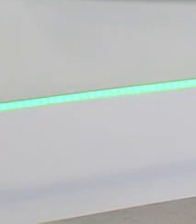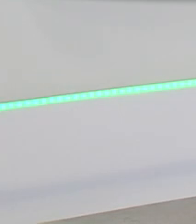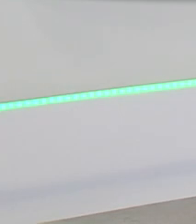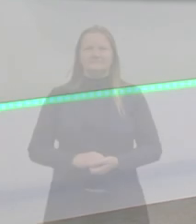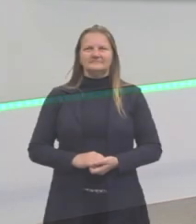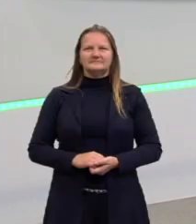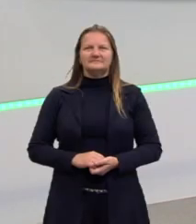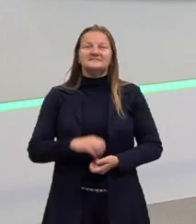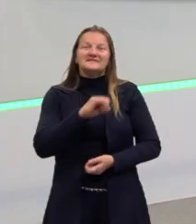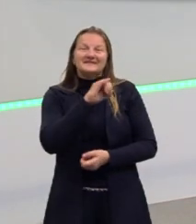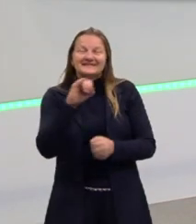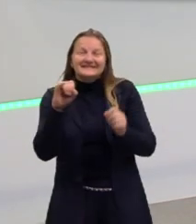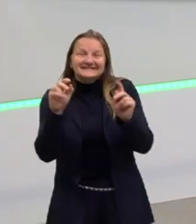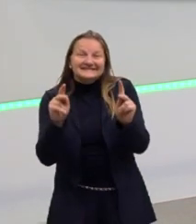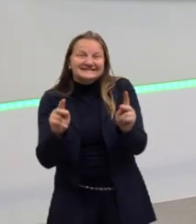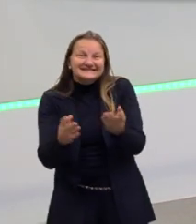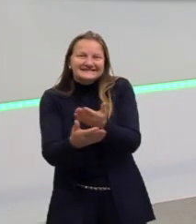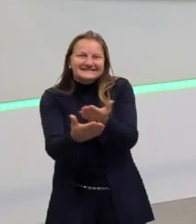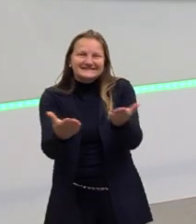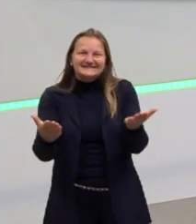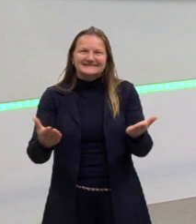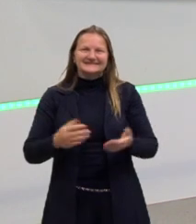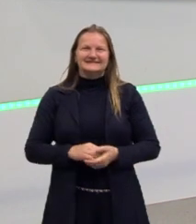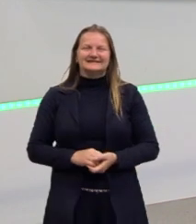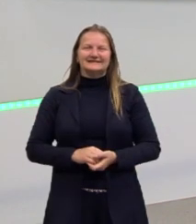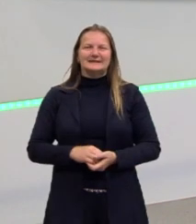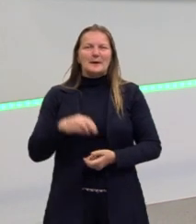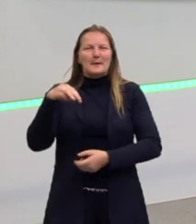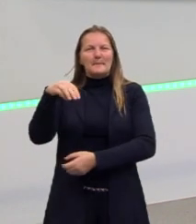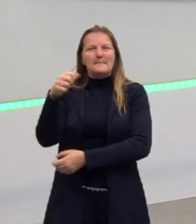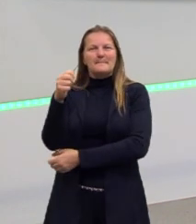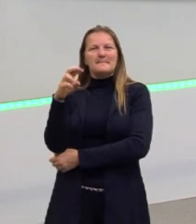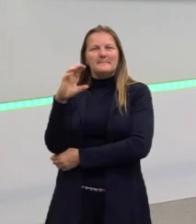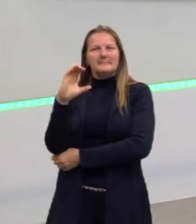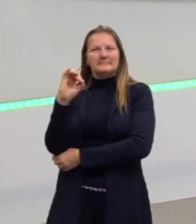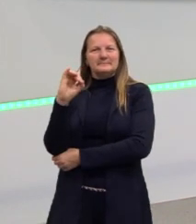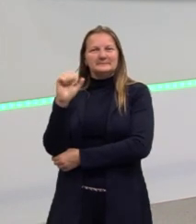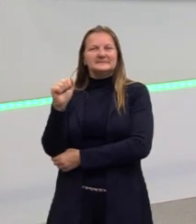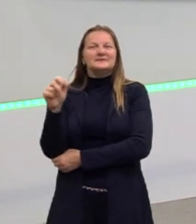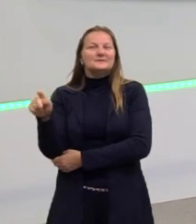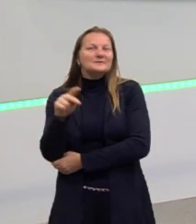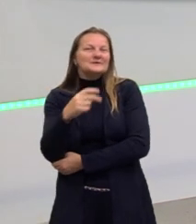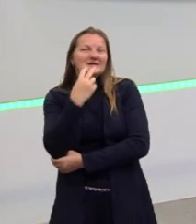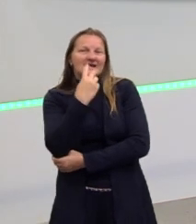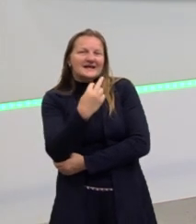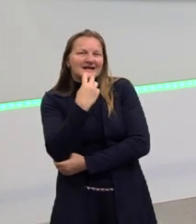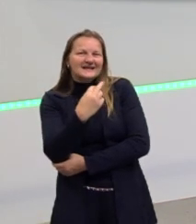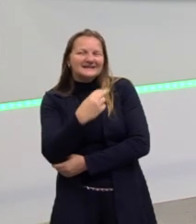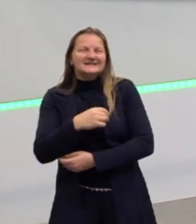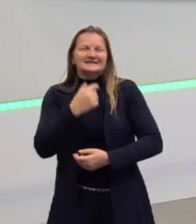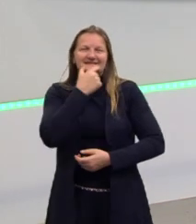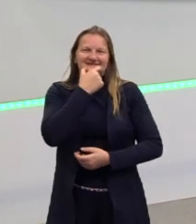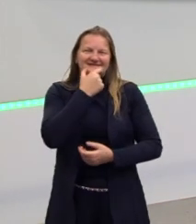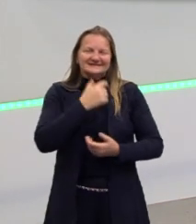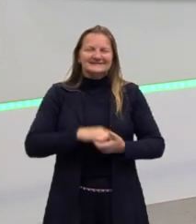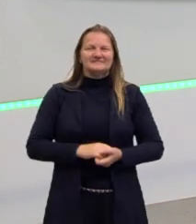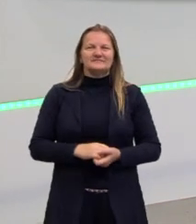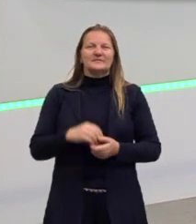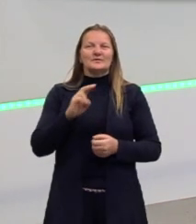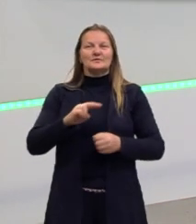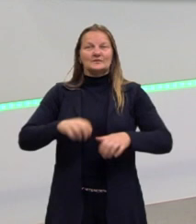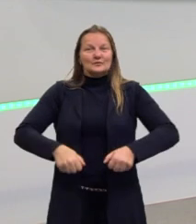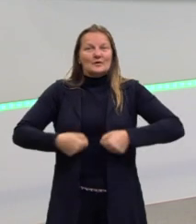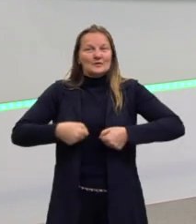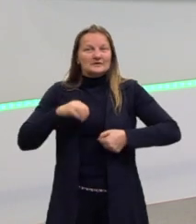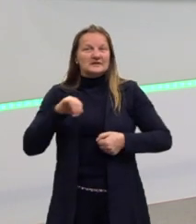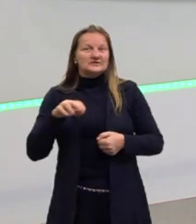Olá pessoal, meu nome é Márcia, sou professora de língua inglesa, eu estou vestindo calças